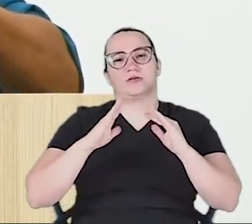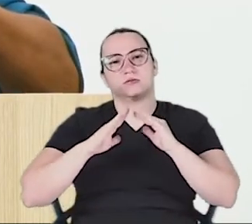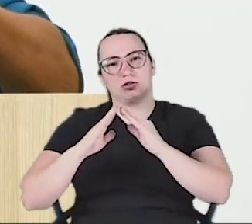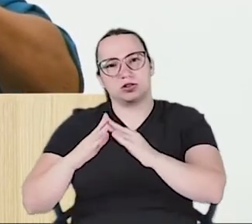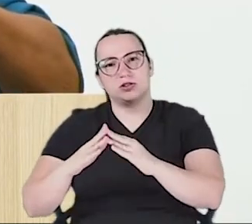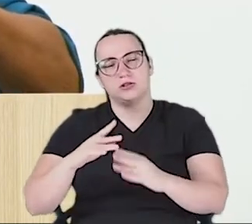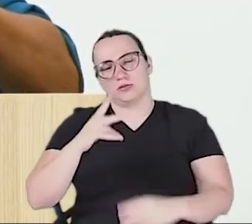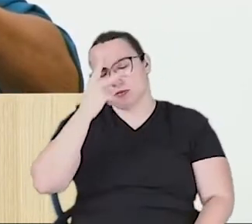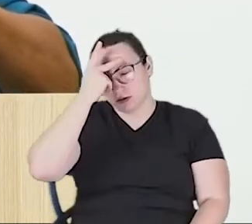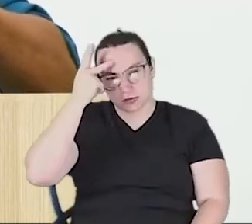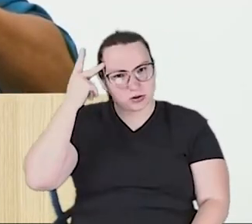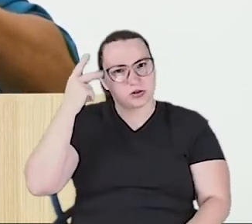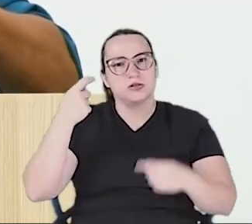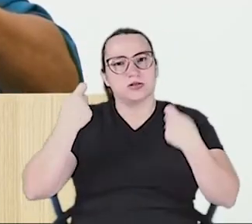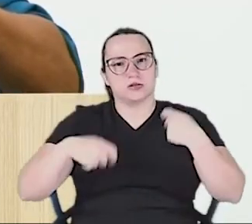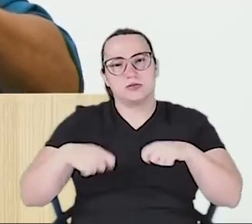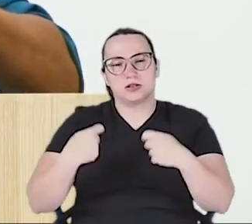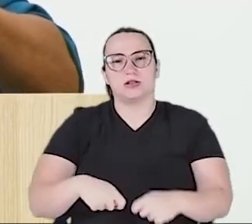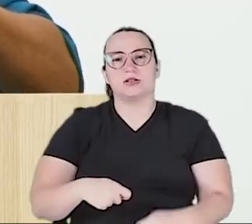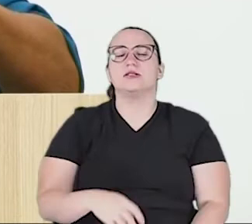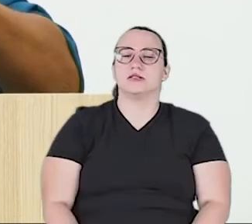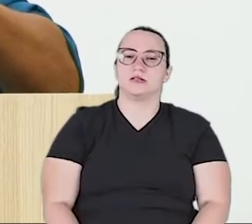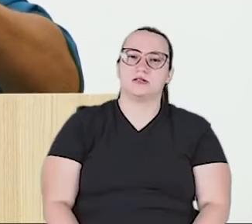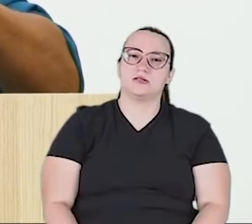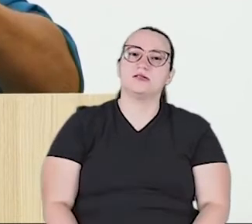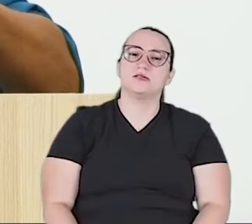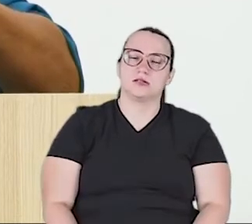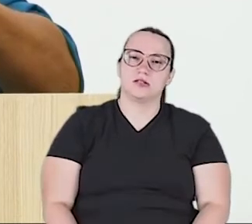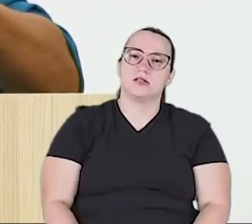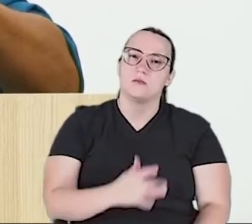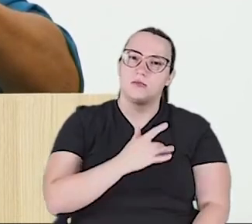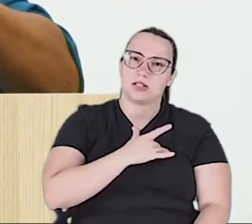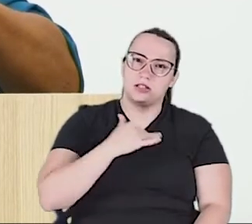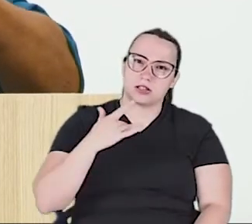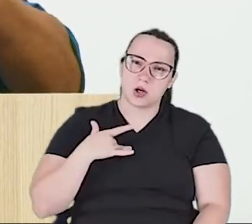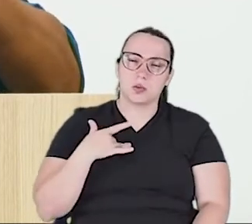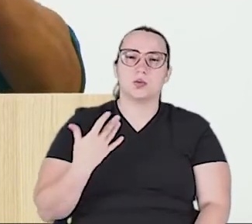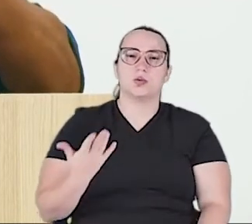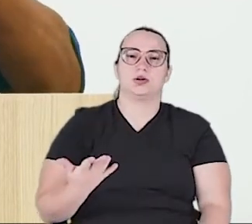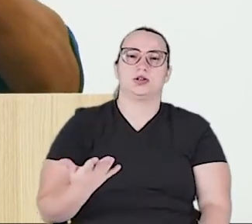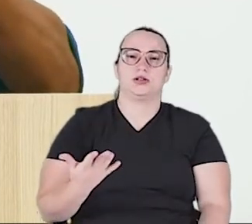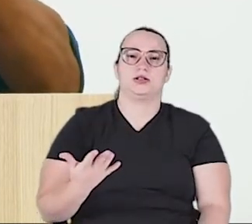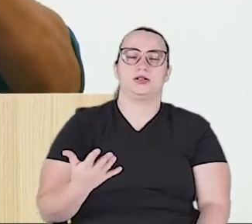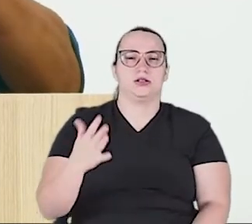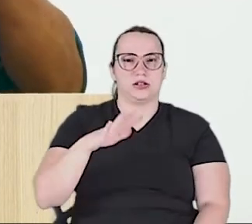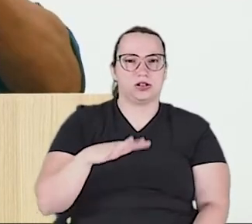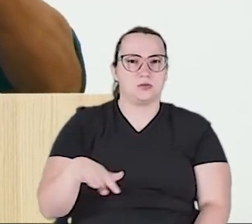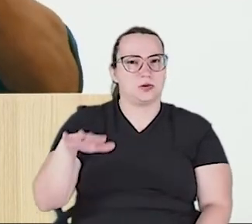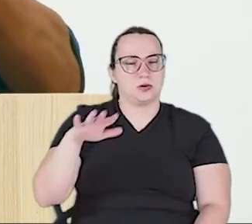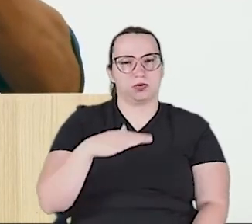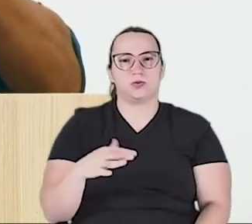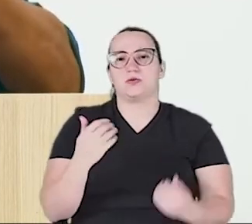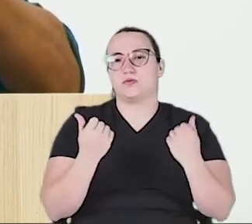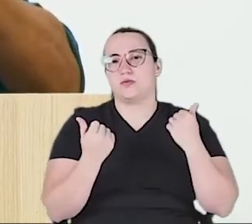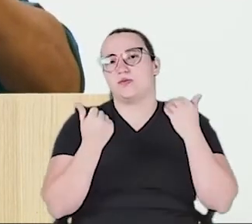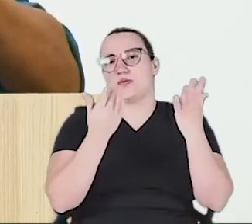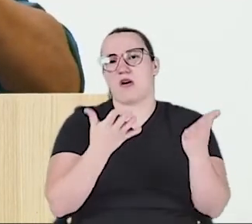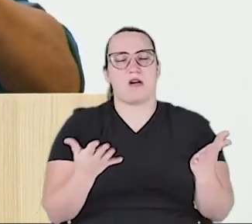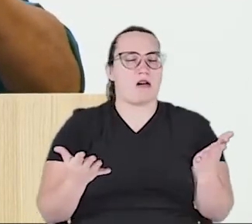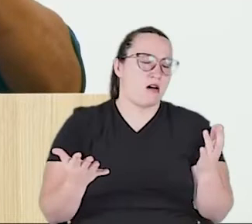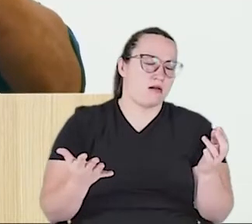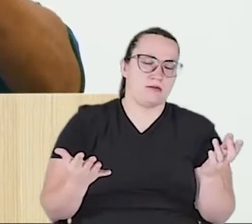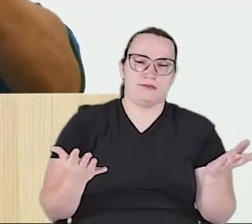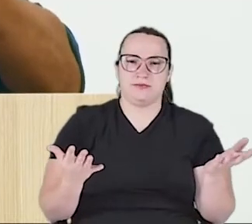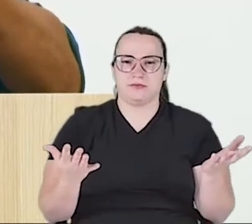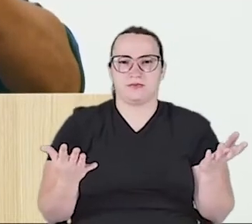que precisam? Vamos brigar pela saúde pública? Que as pessoas não fiquem lá fora das